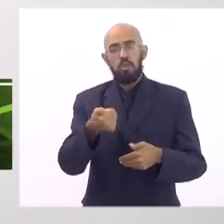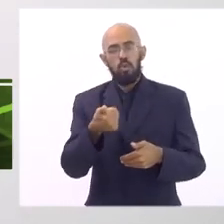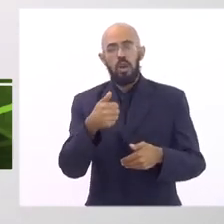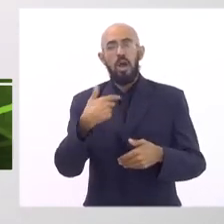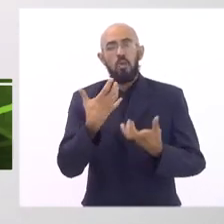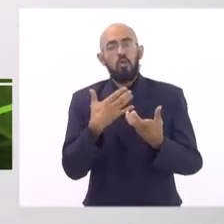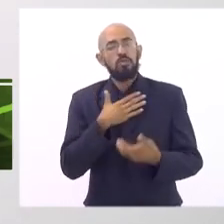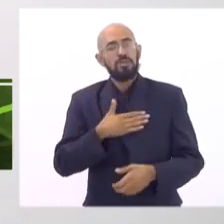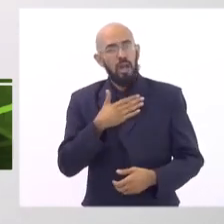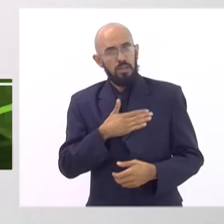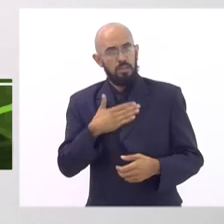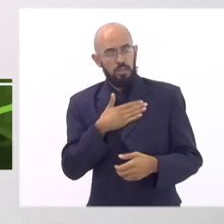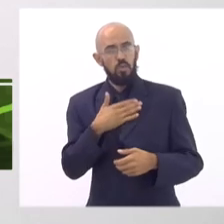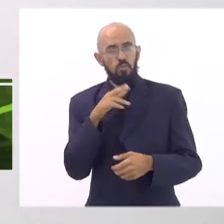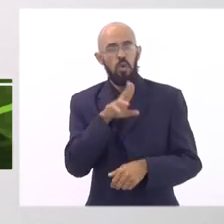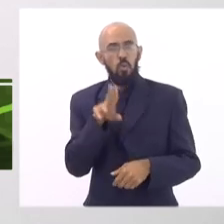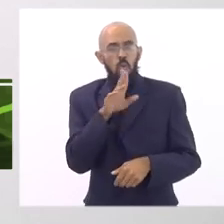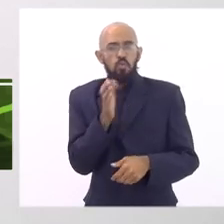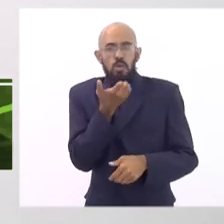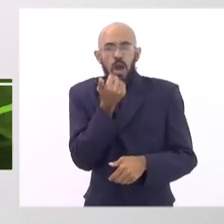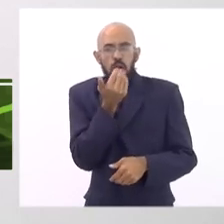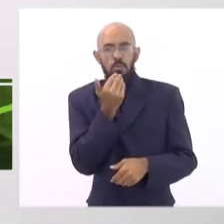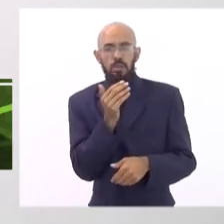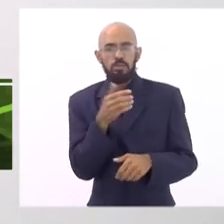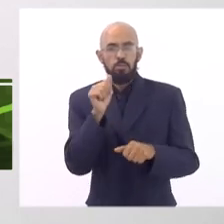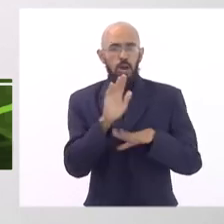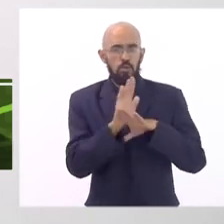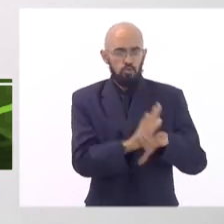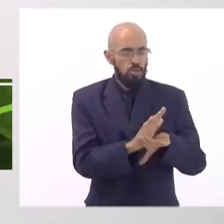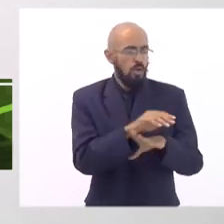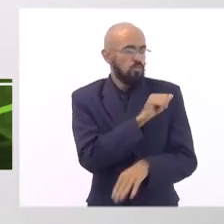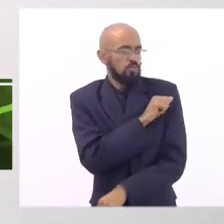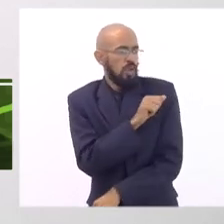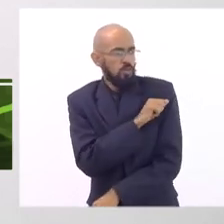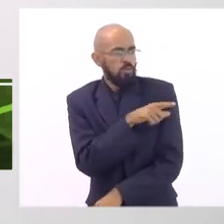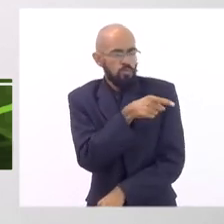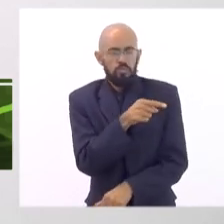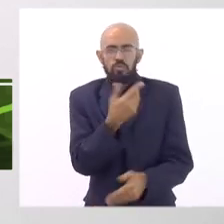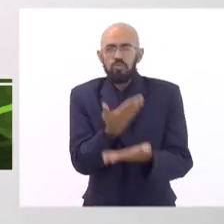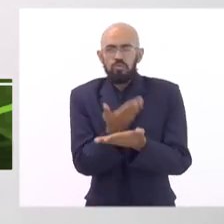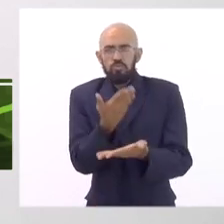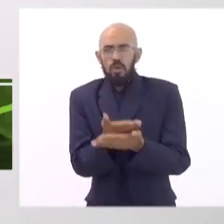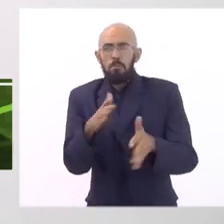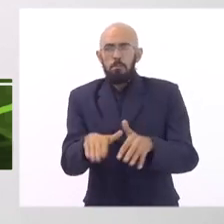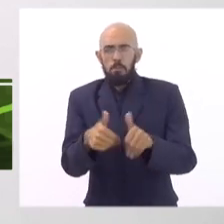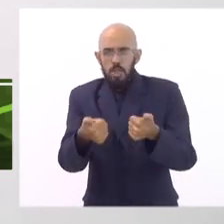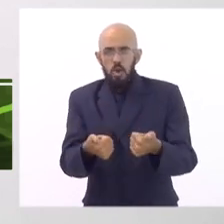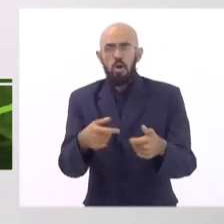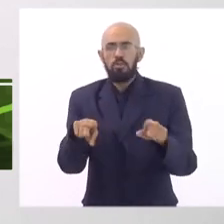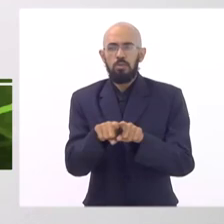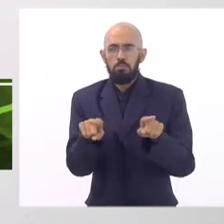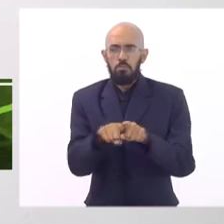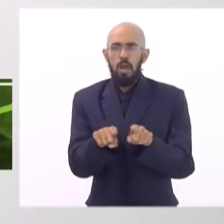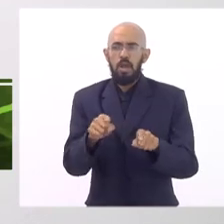da refeição assim para poder ajudar os alunos a conseguir ter um estudo melhor e poder